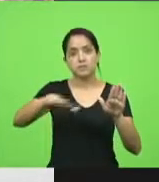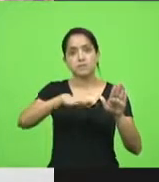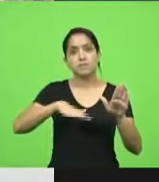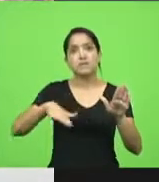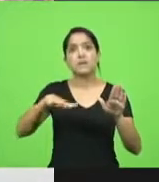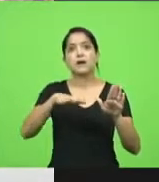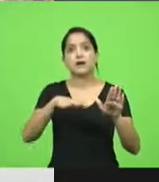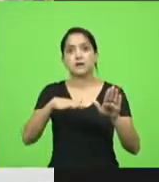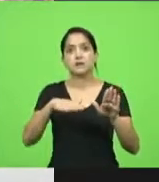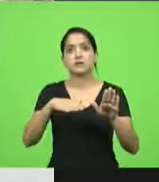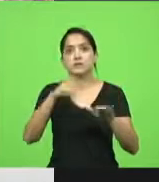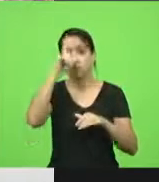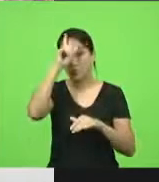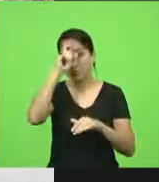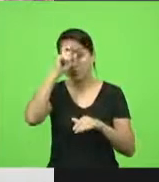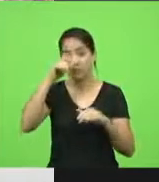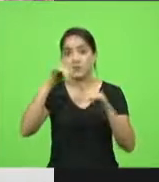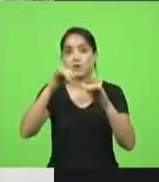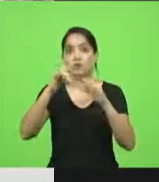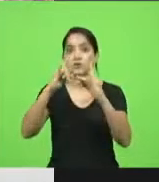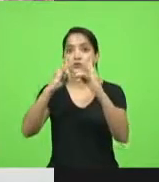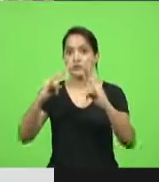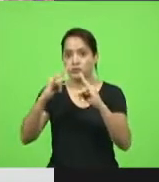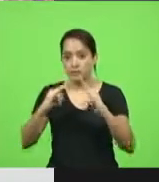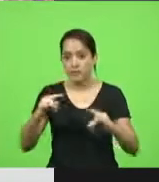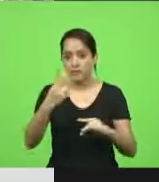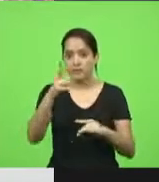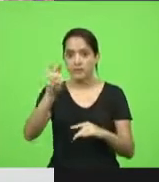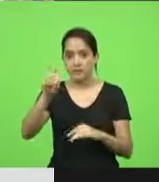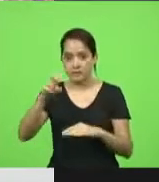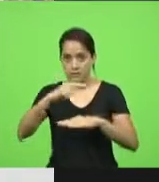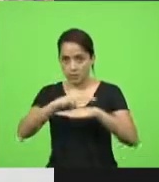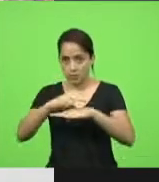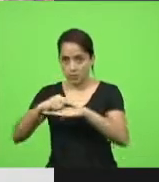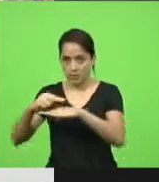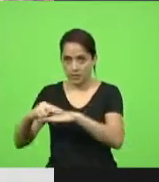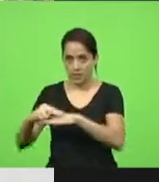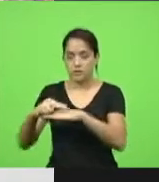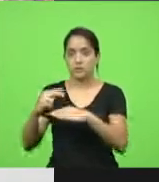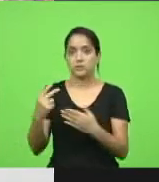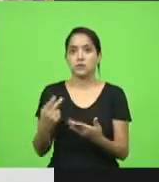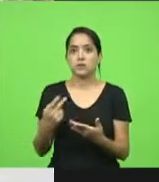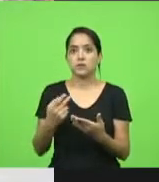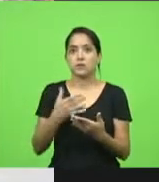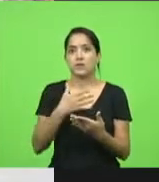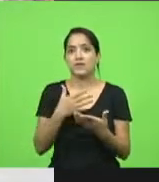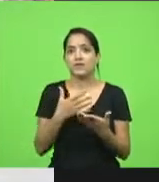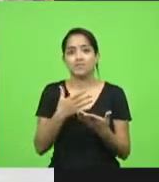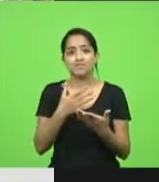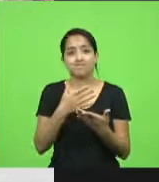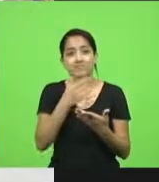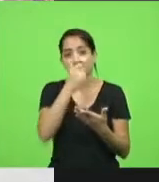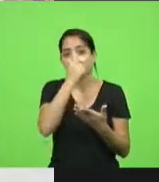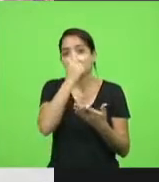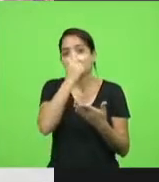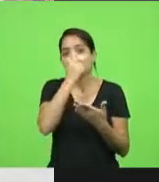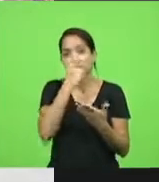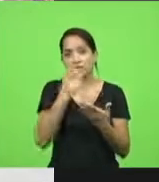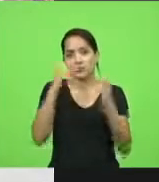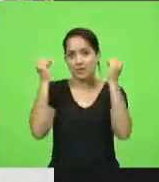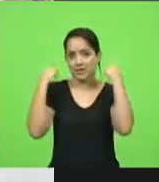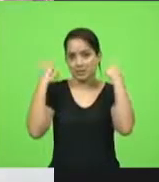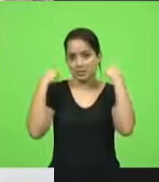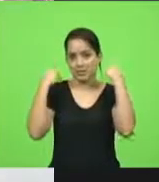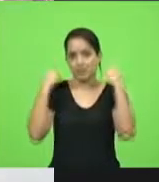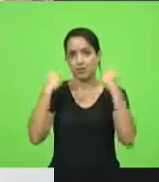espécie de hospital de campanha com 25 leitos, porque estrangulou, houve um colapso absoluto naquela